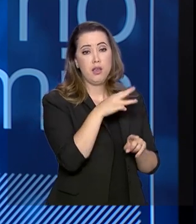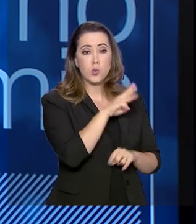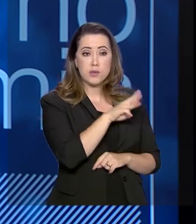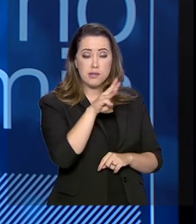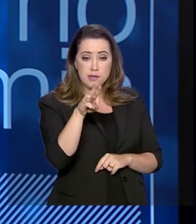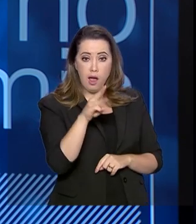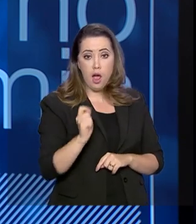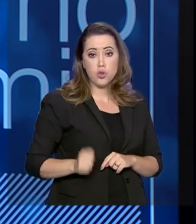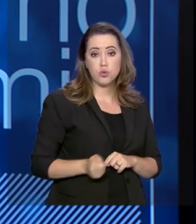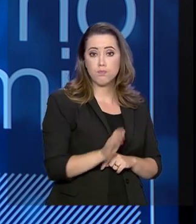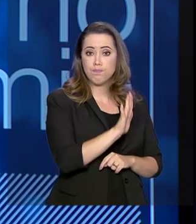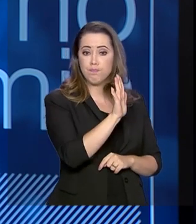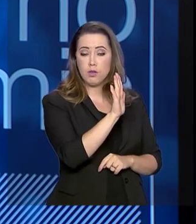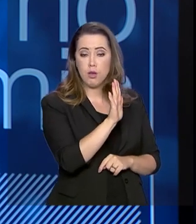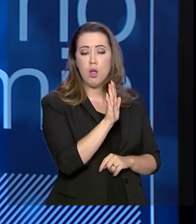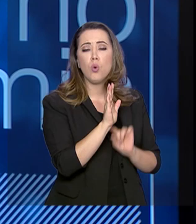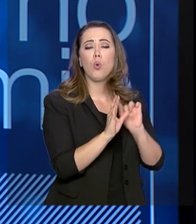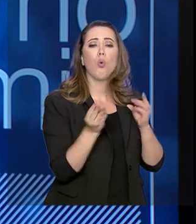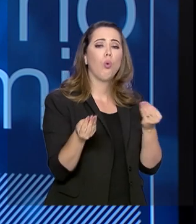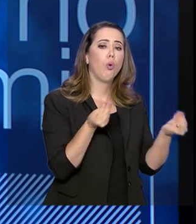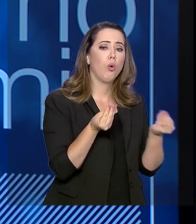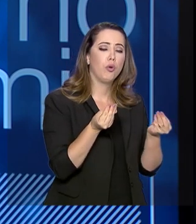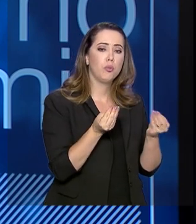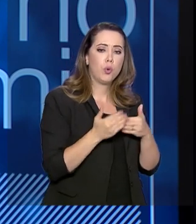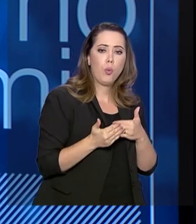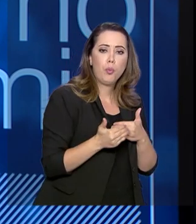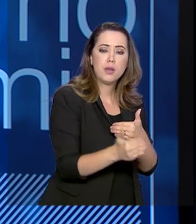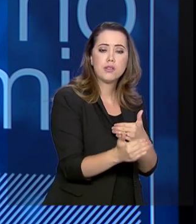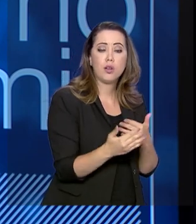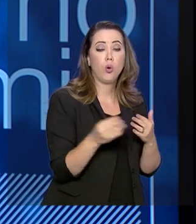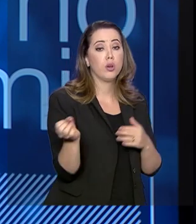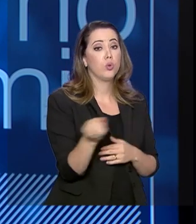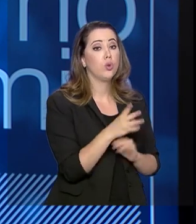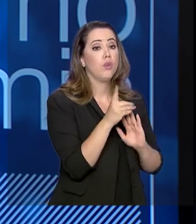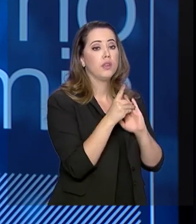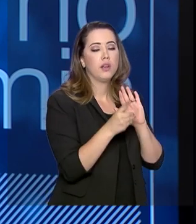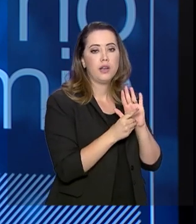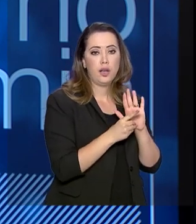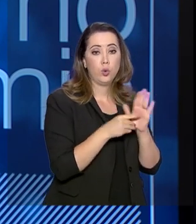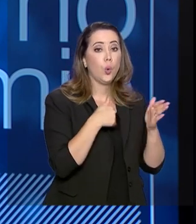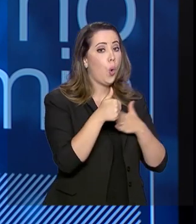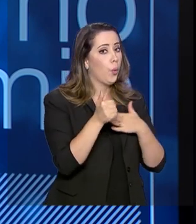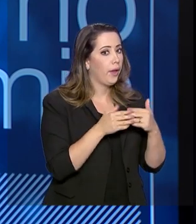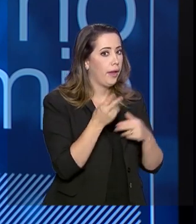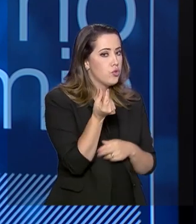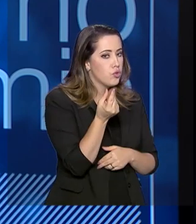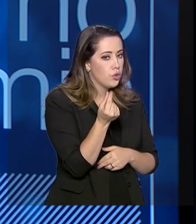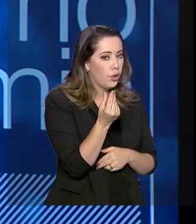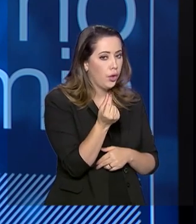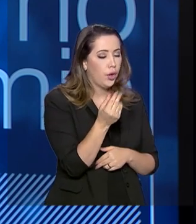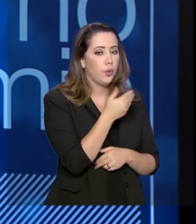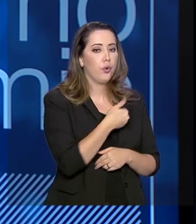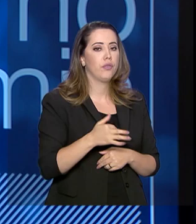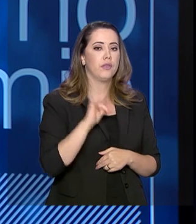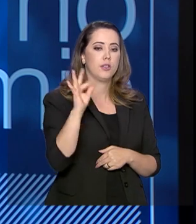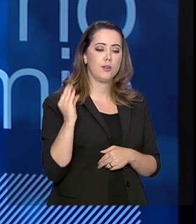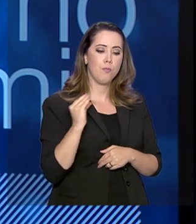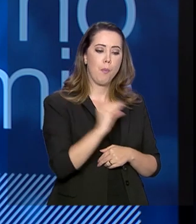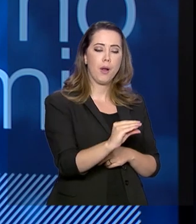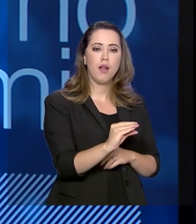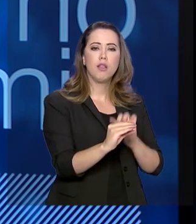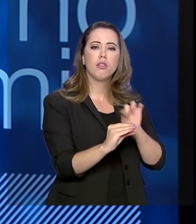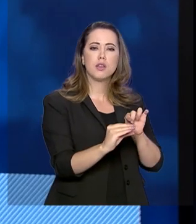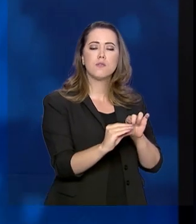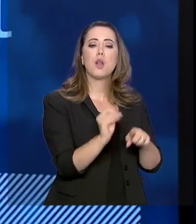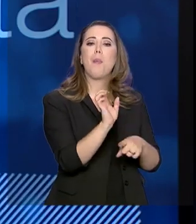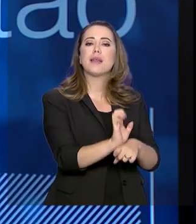licitação. Porque, a partir de agora, com o novo decreto, qualquer recurso que a União transfira para estados e municípios terá que ser